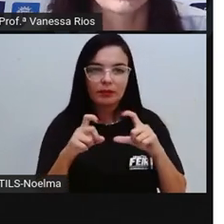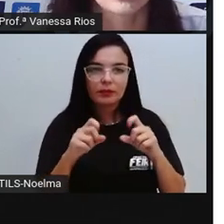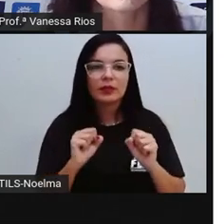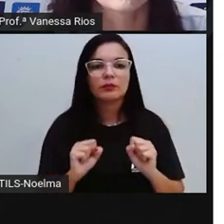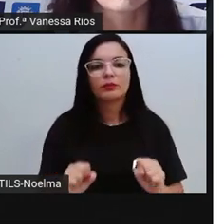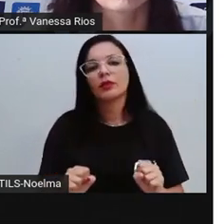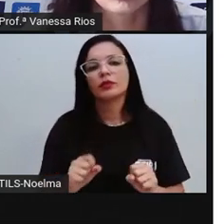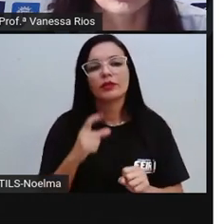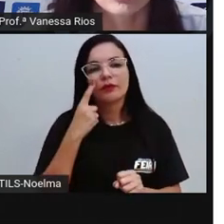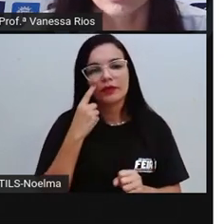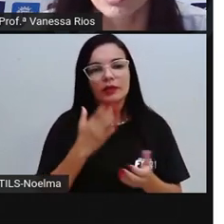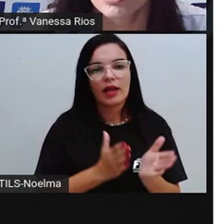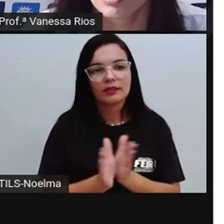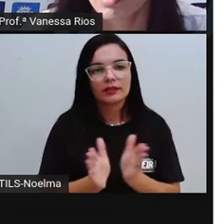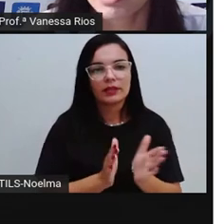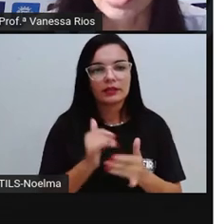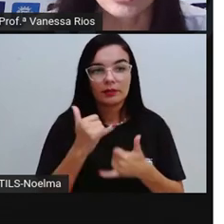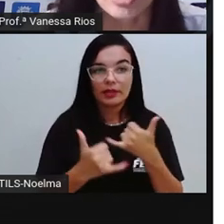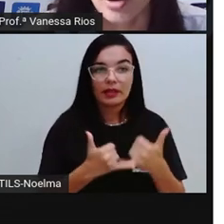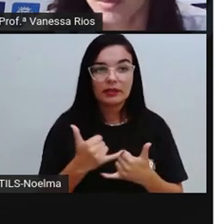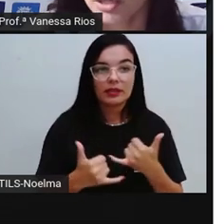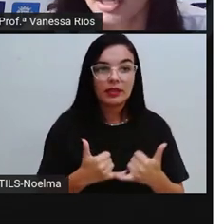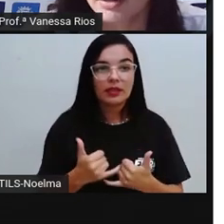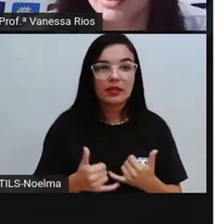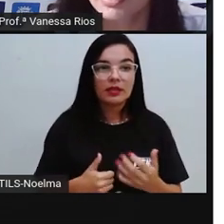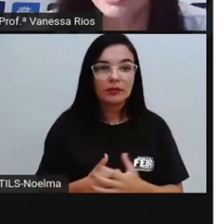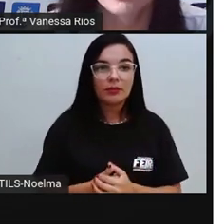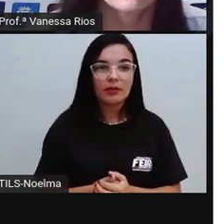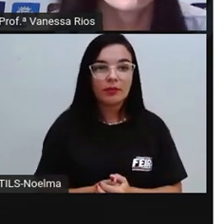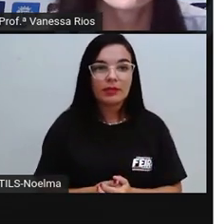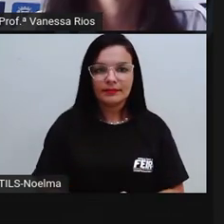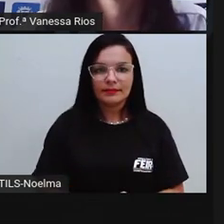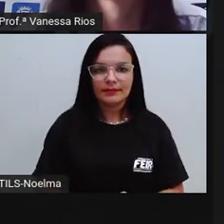vai ter acesso ao joguinho. Então, vamos lá jogar um pouquinho.